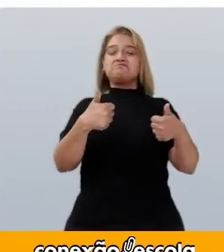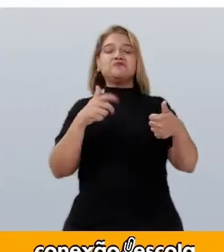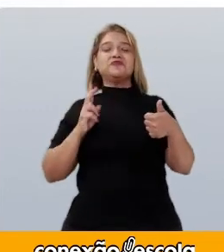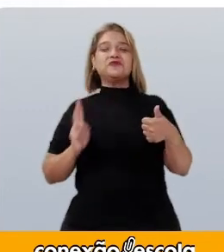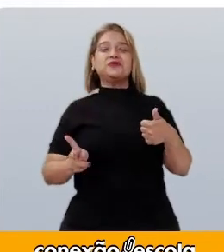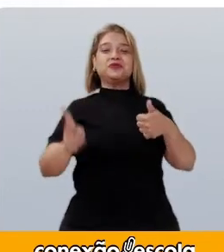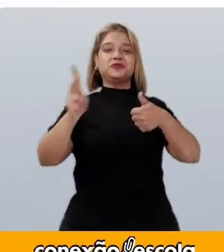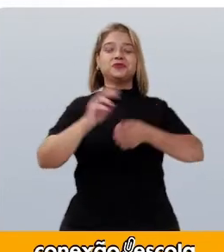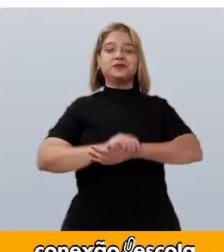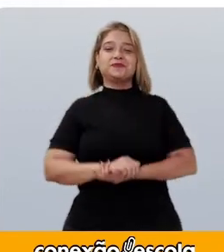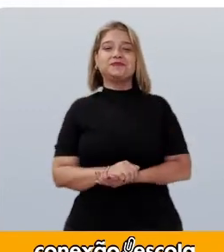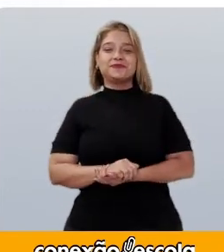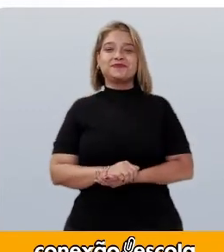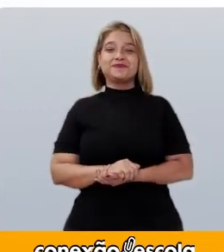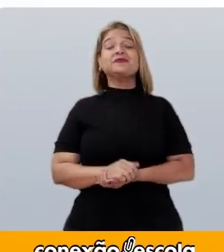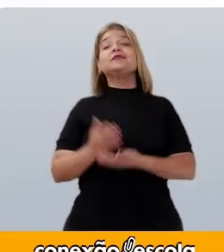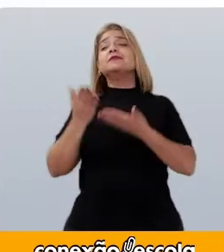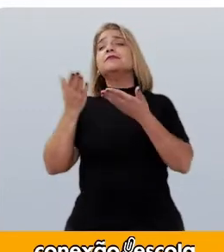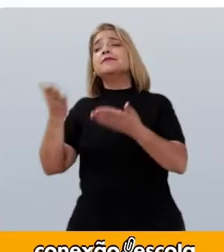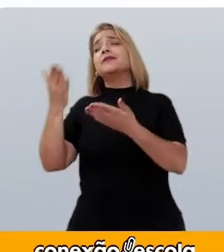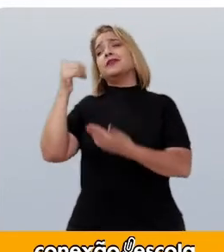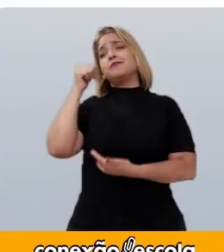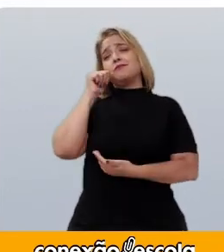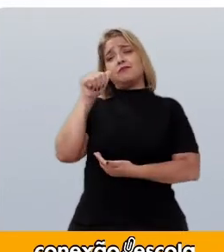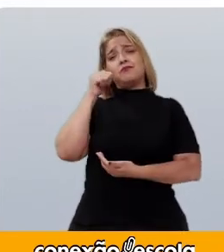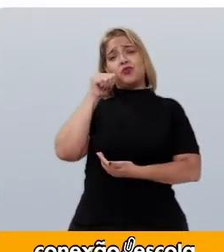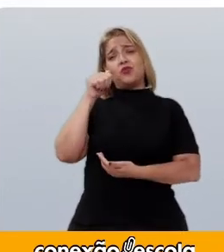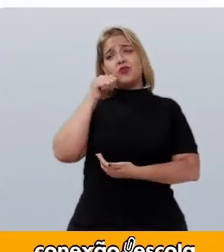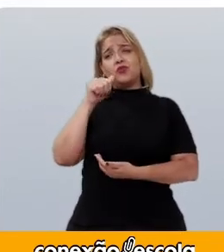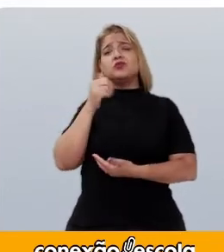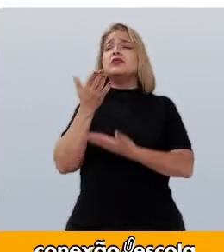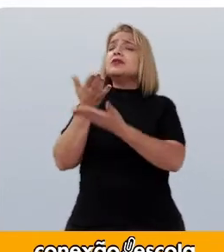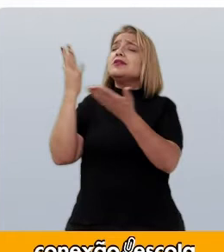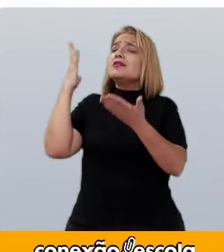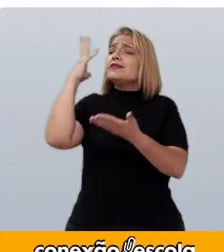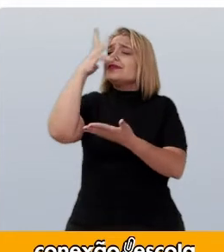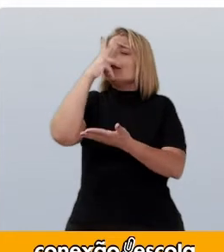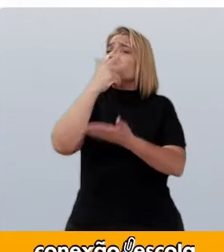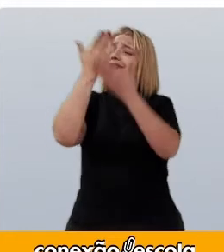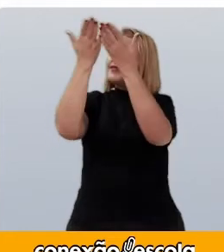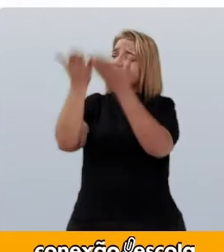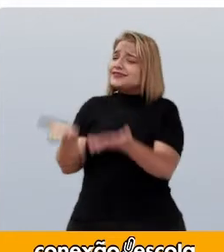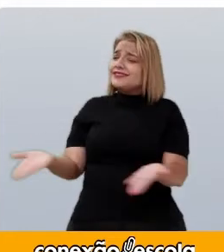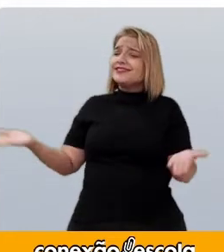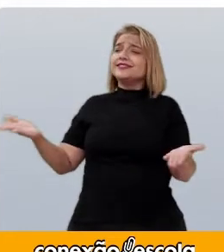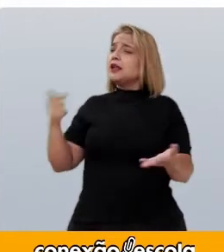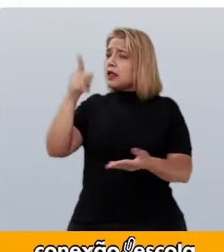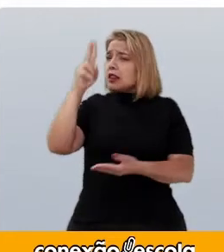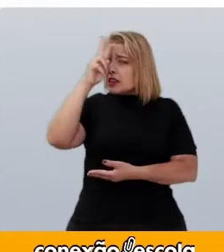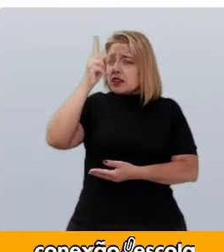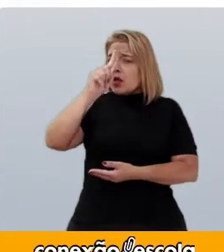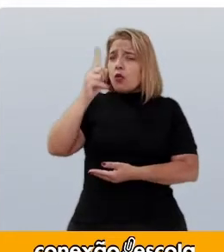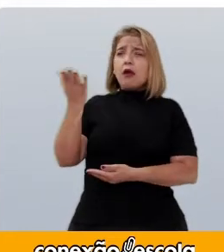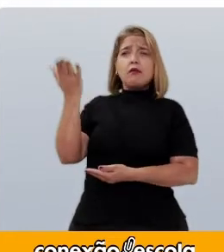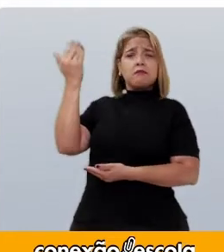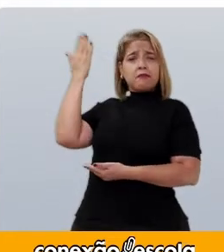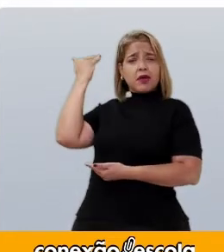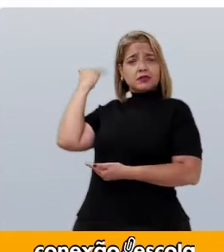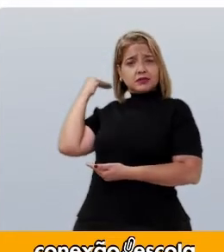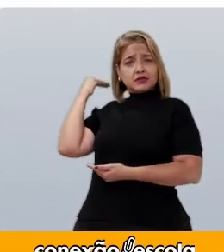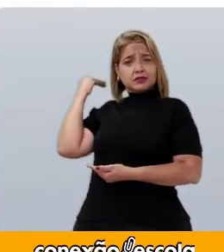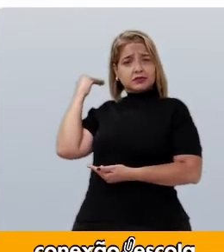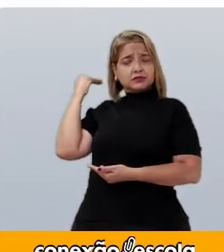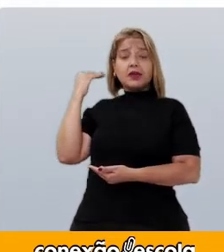continuou Moça, que estás tão bonita, não nos lembrais do passado?